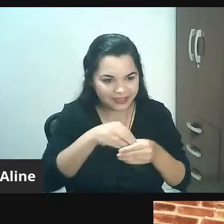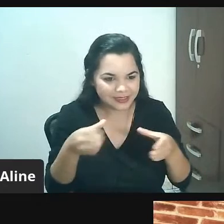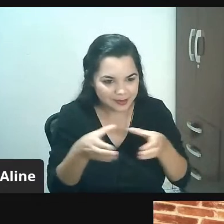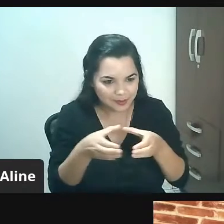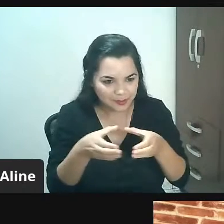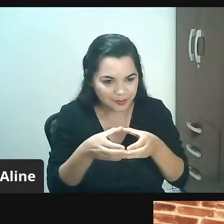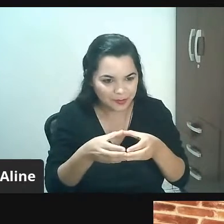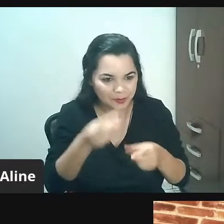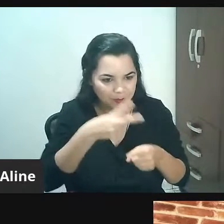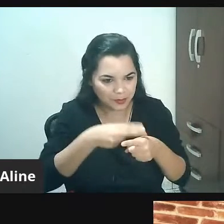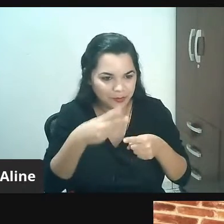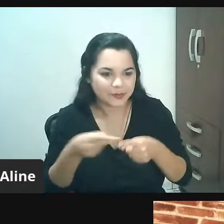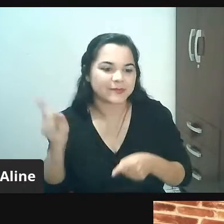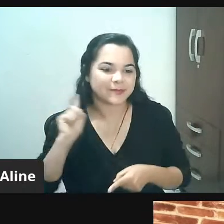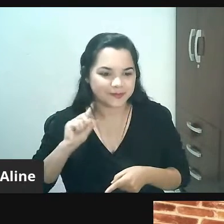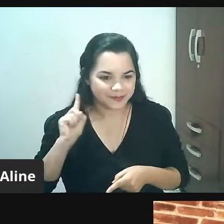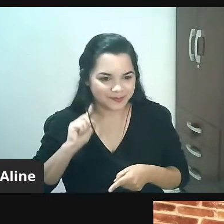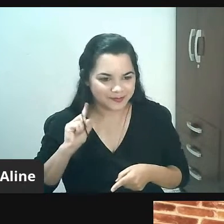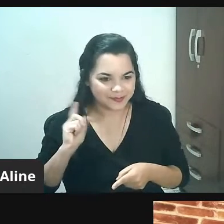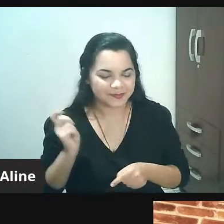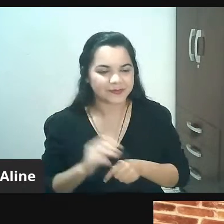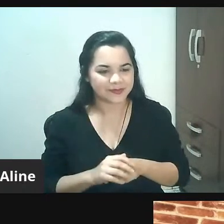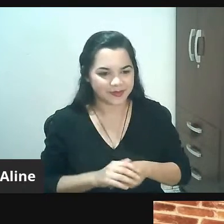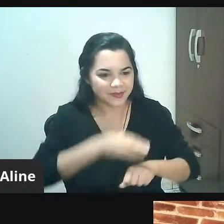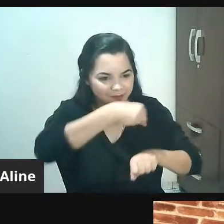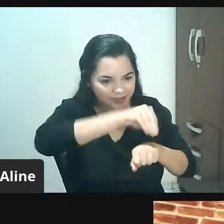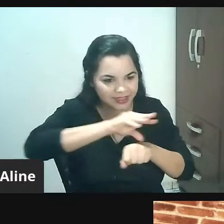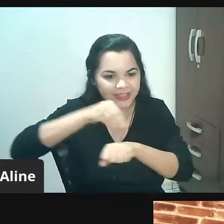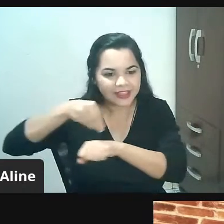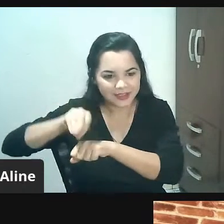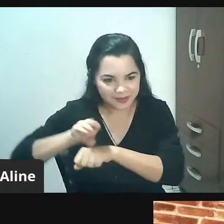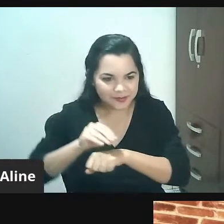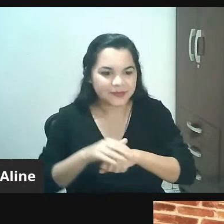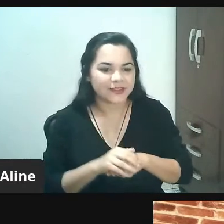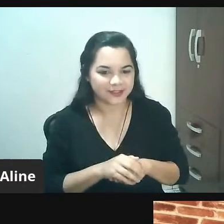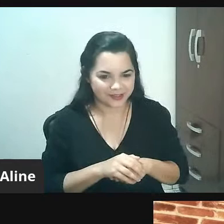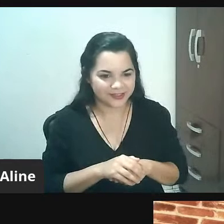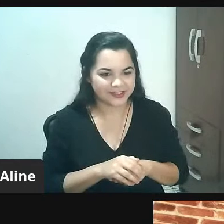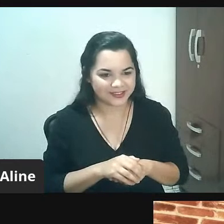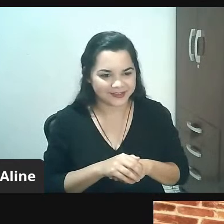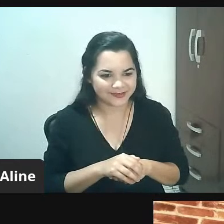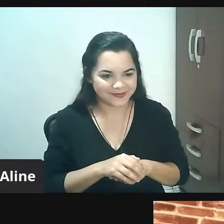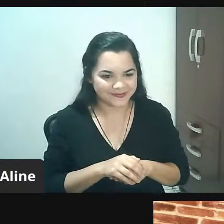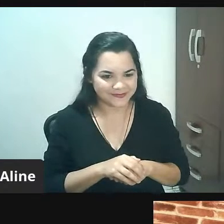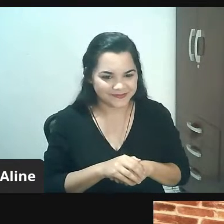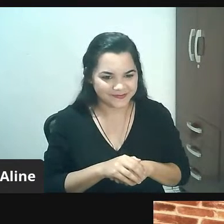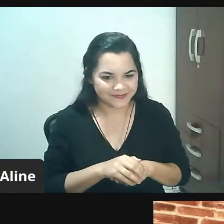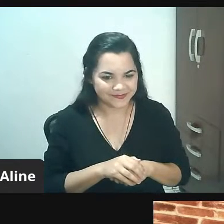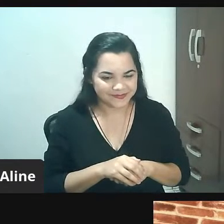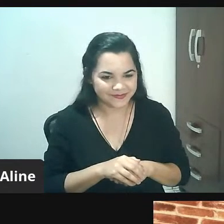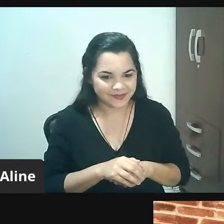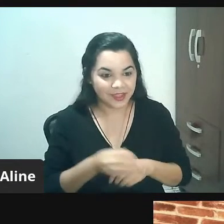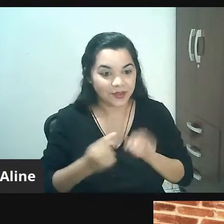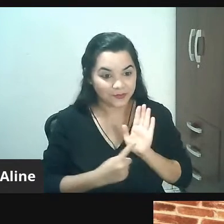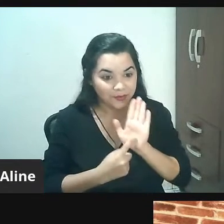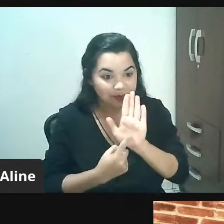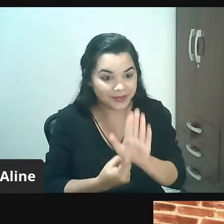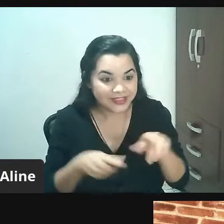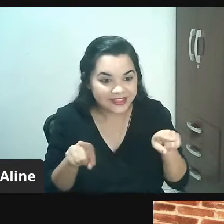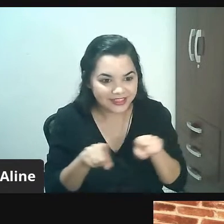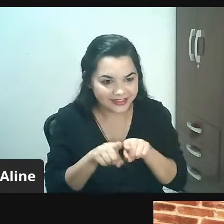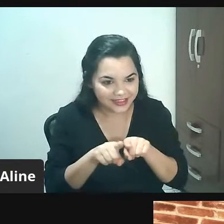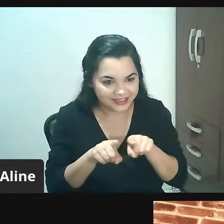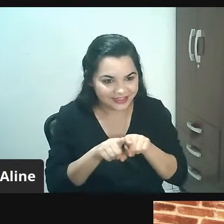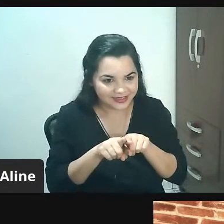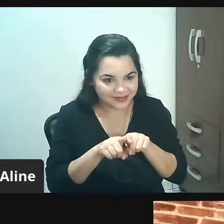Minas e vou estar aqui mediando este evento junto de vocês. Vou apresentar para vocês agora